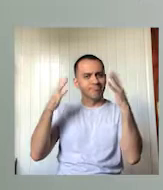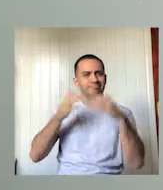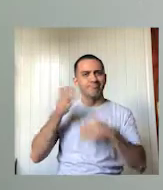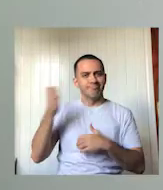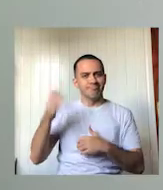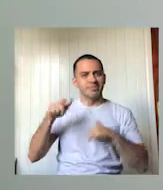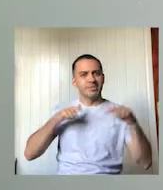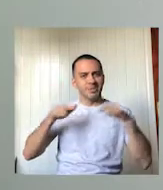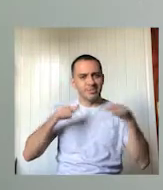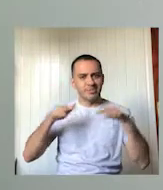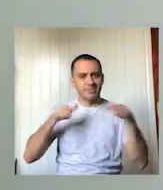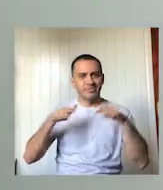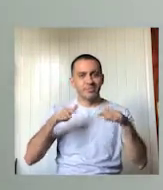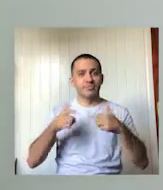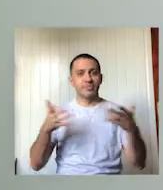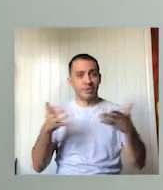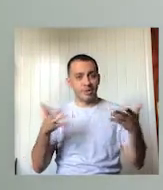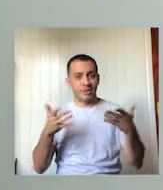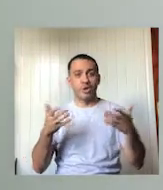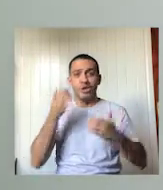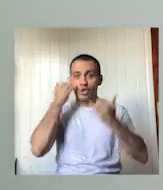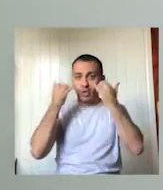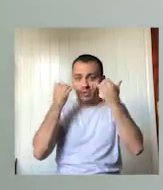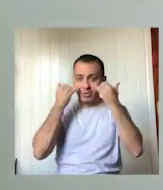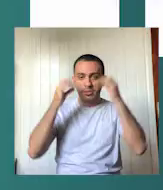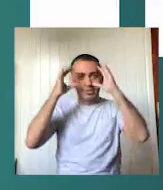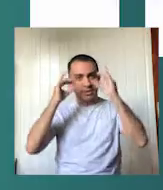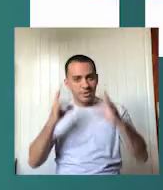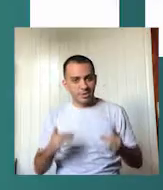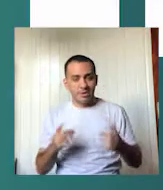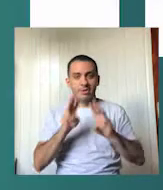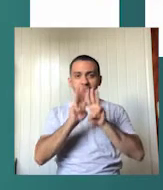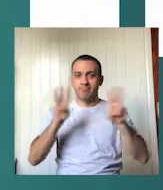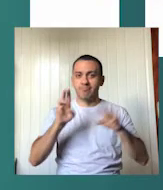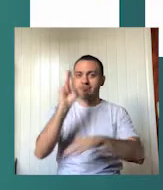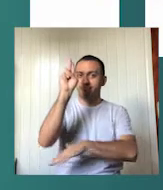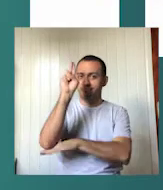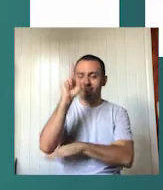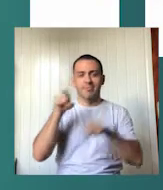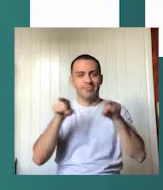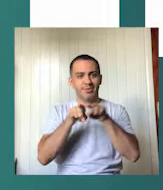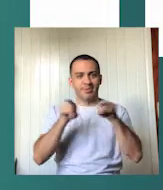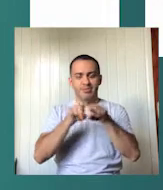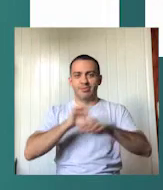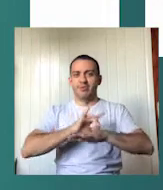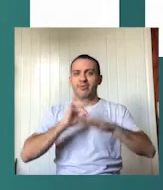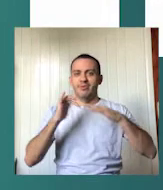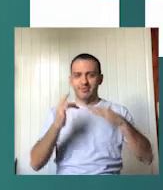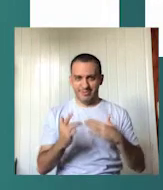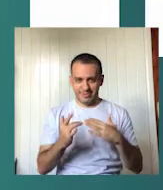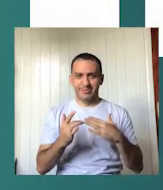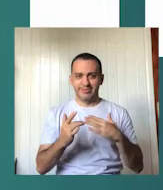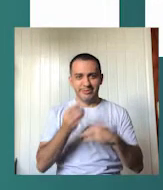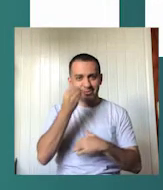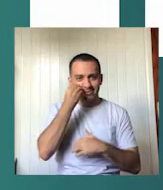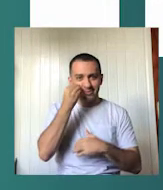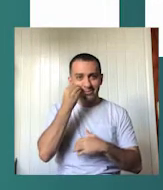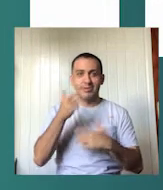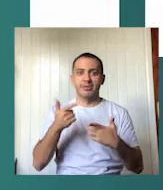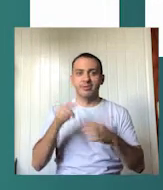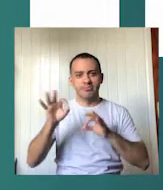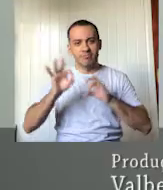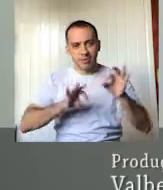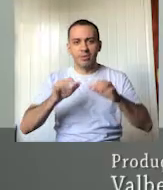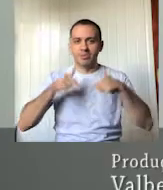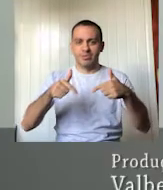outras notícias no site unifap.br. E claro, seguindo as nossas redes sociais para acompanhar as ações